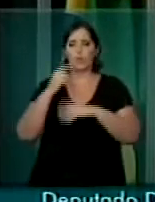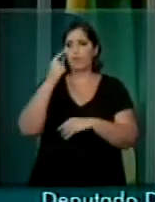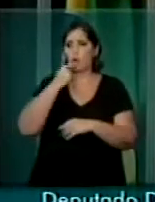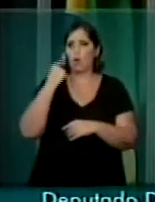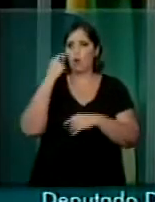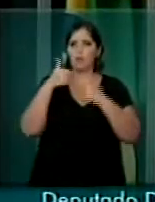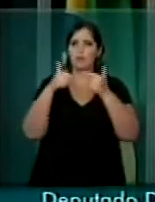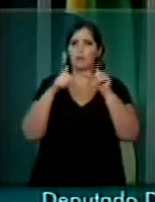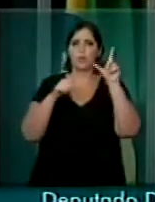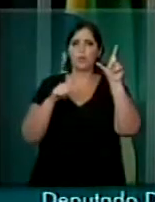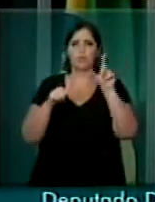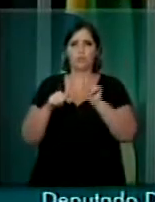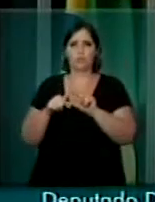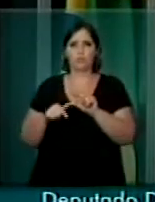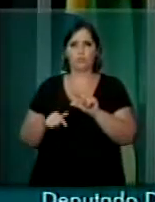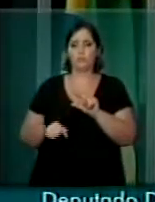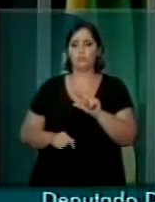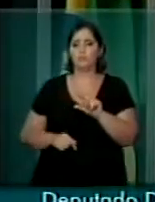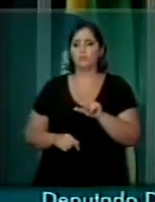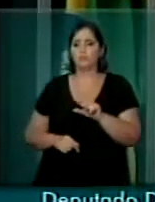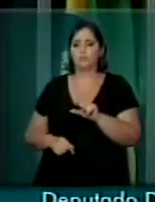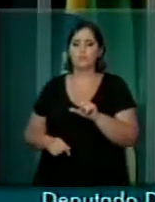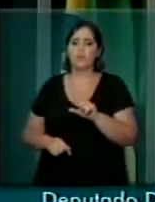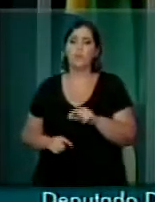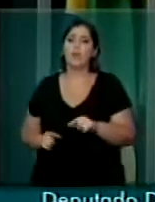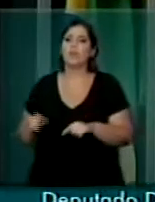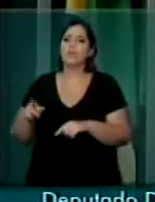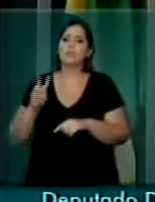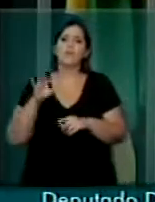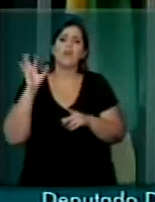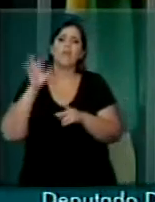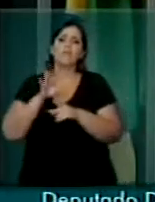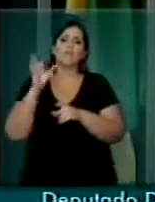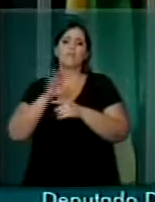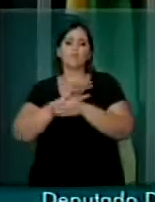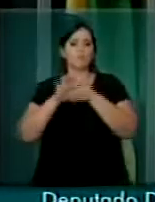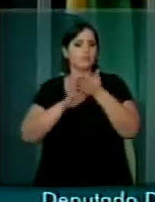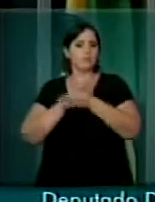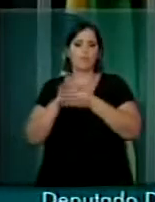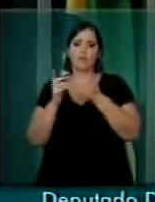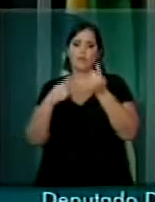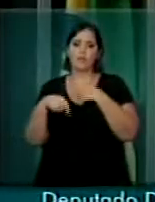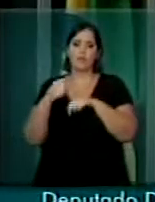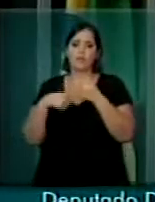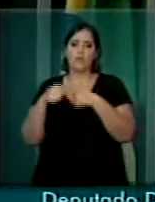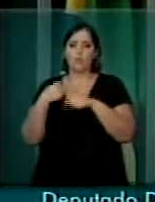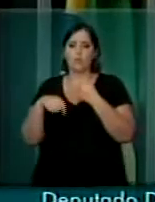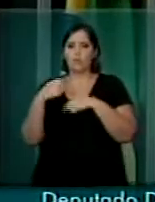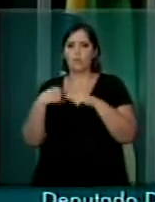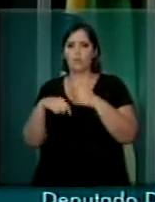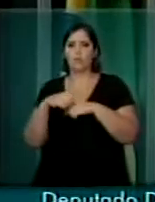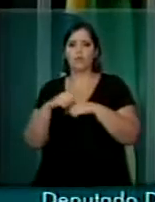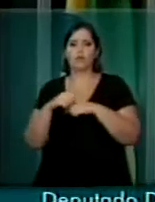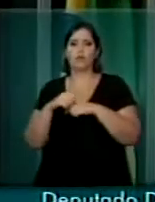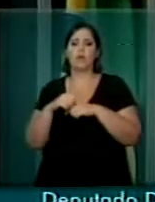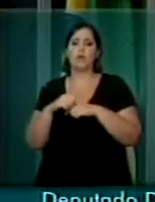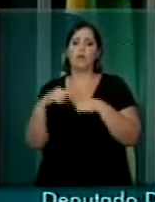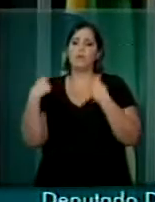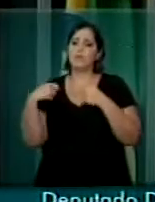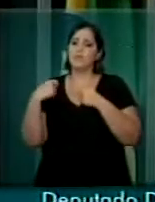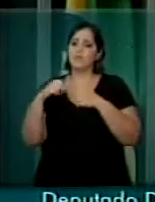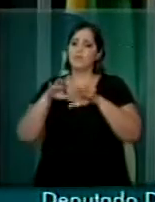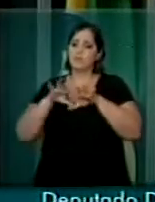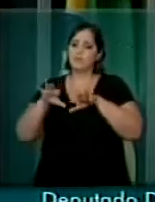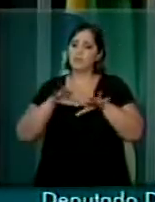jornada de trabalho. Isso não provocará impacto na economia que não possa ser suportado. Tem que ser dividido